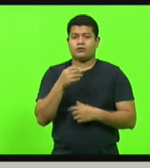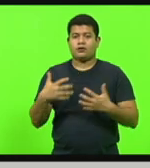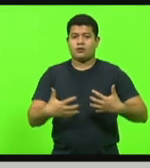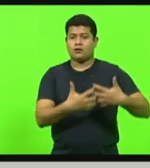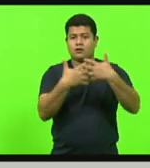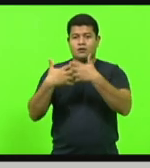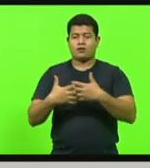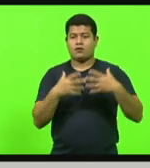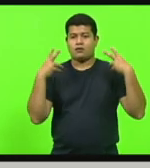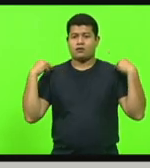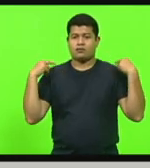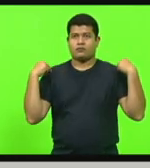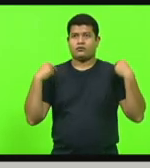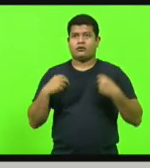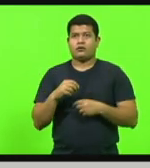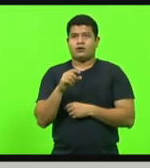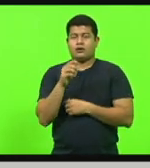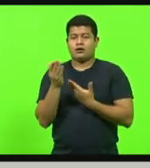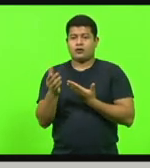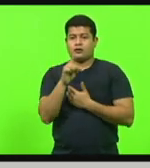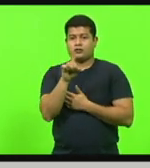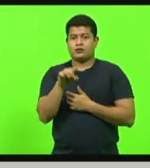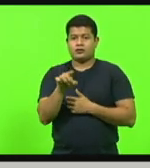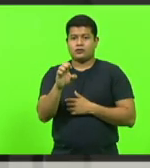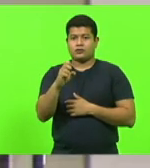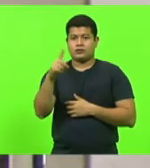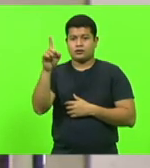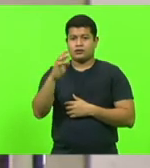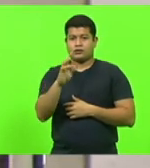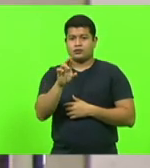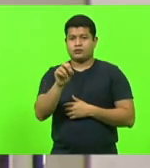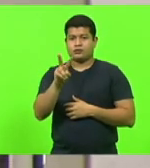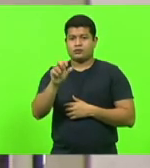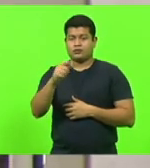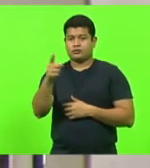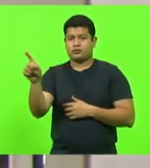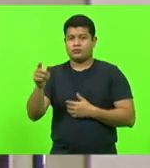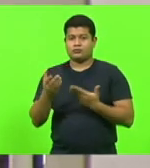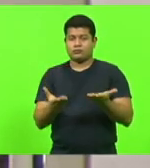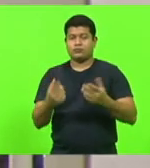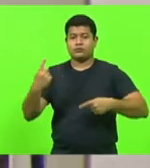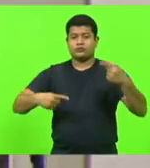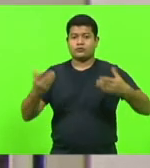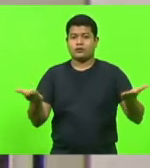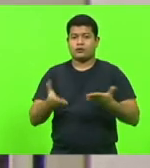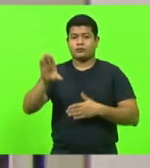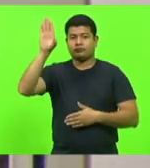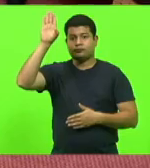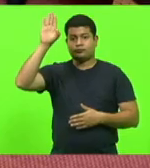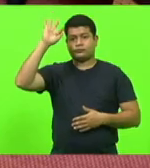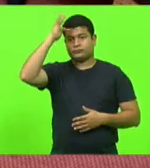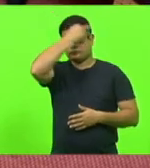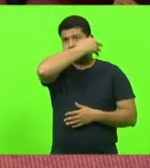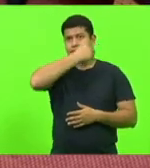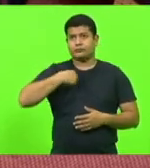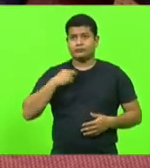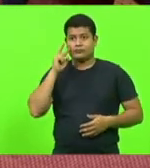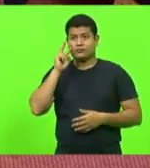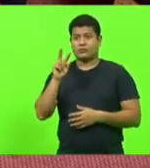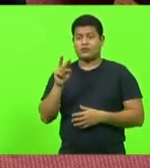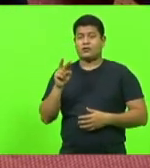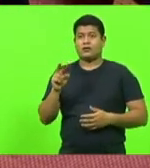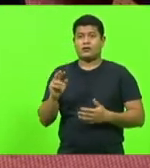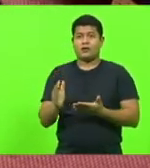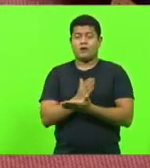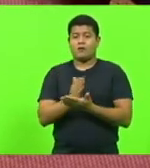conhecido como Zé Trovão. Em discussão. Senhor presidente. Para discutir a matéria, com a palavra o deputado Fabiano da Luz. Eu confesso que eu me apavoro com algumas